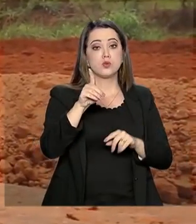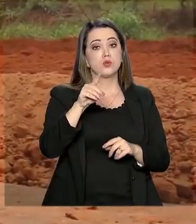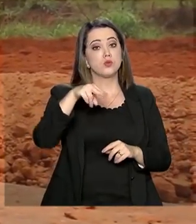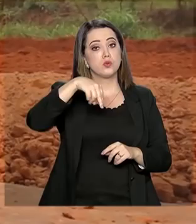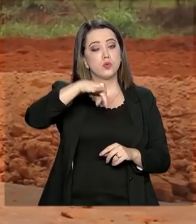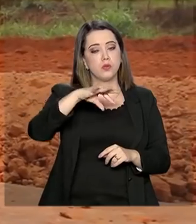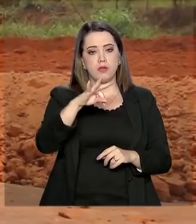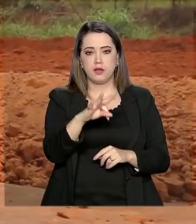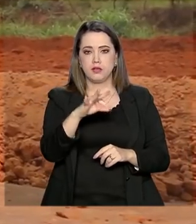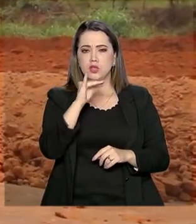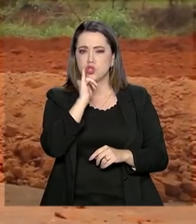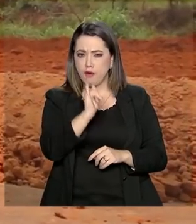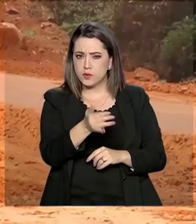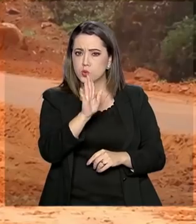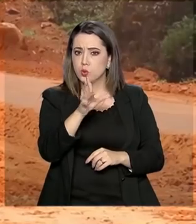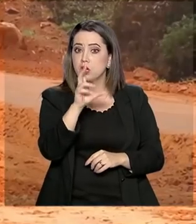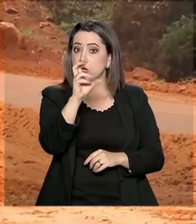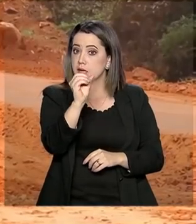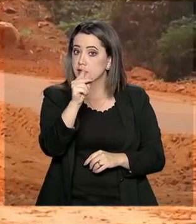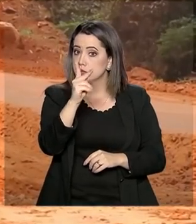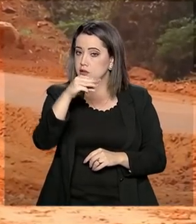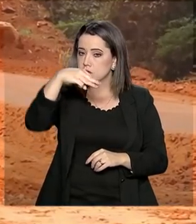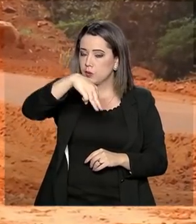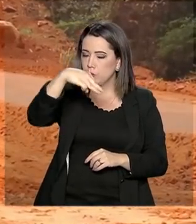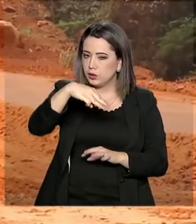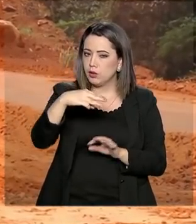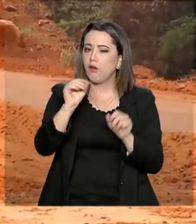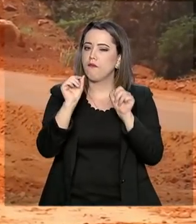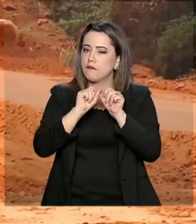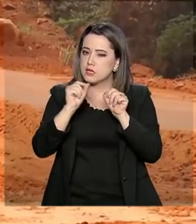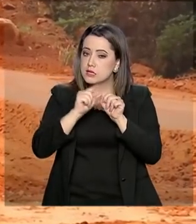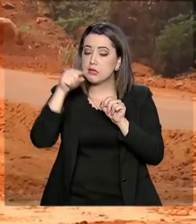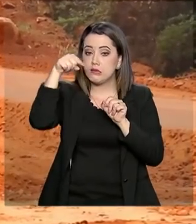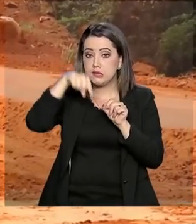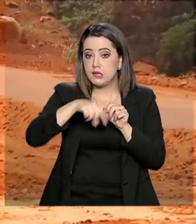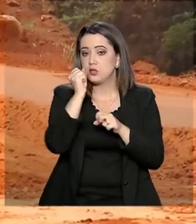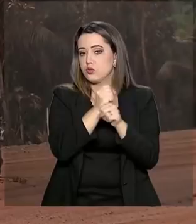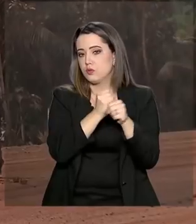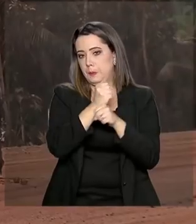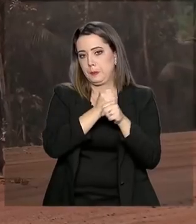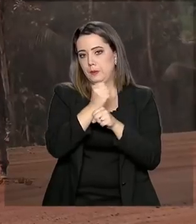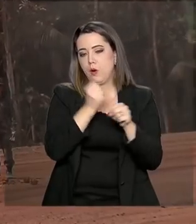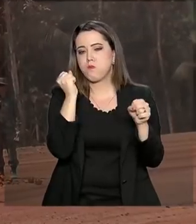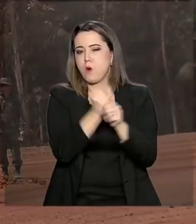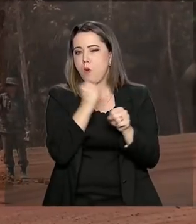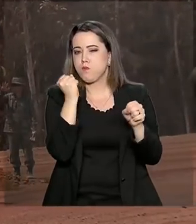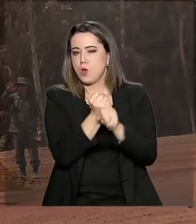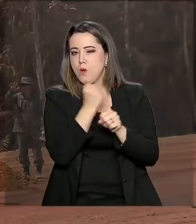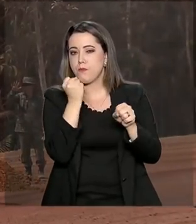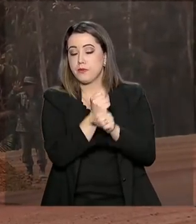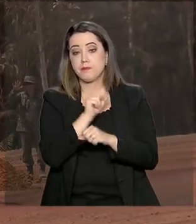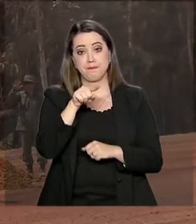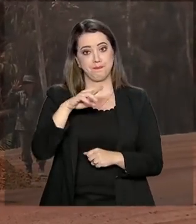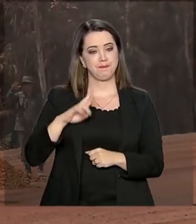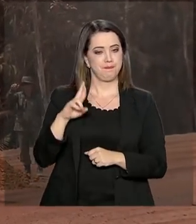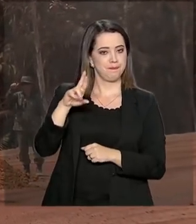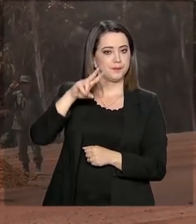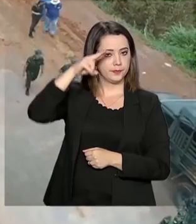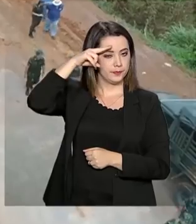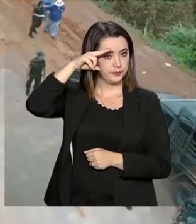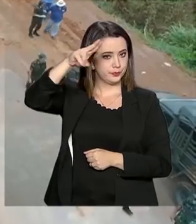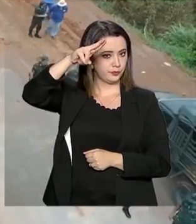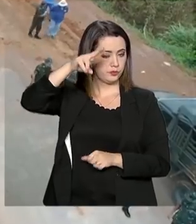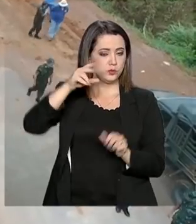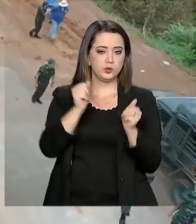é concluir 50 quilômetros até Meritituba ainda este ano. O Exército é o responsável pelas